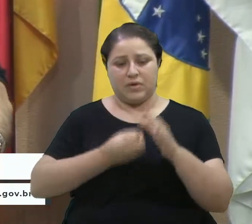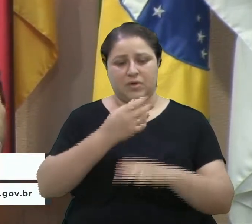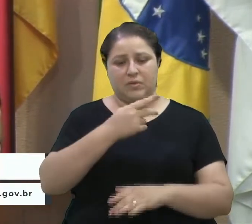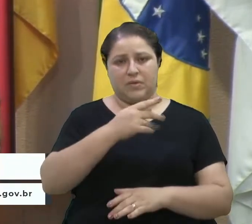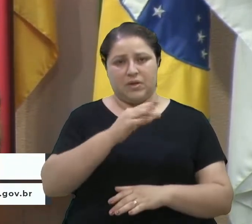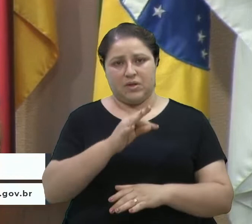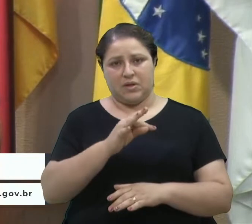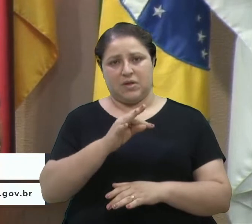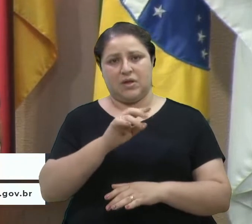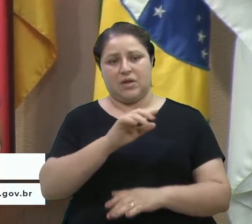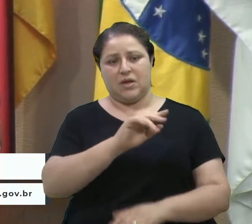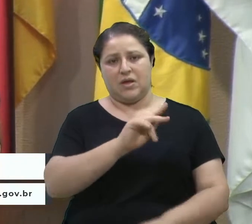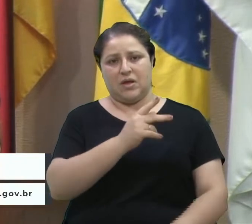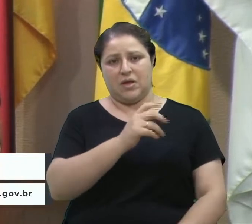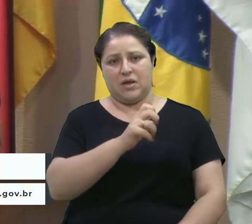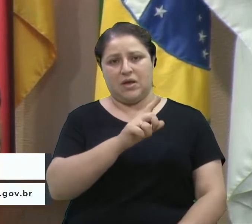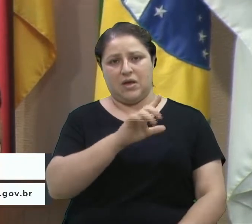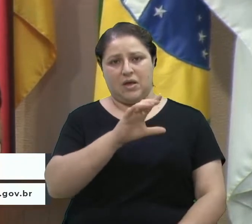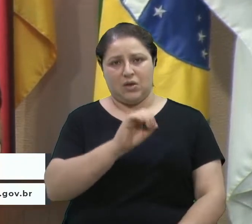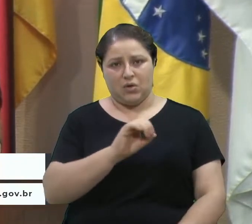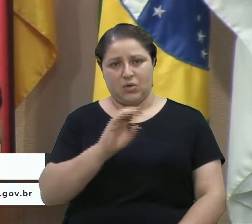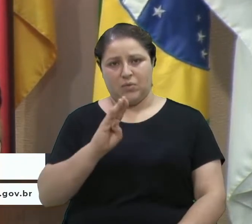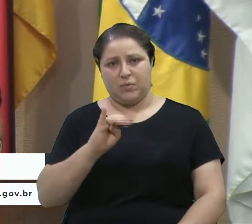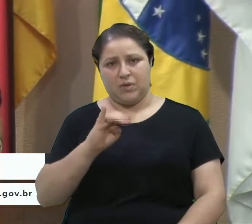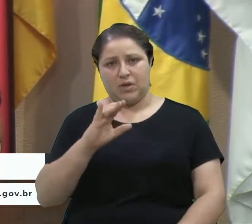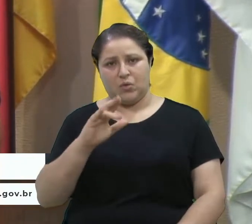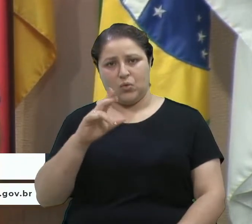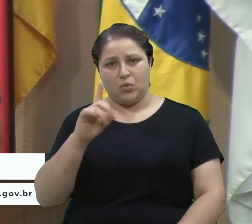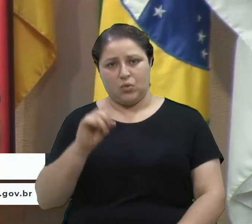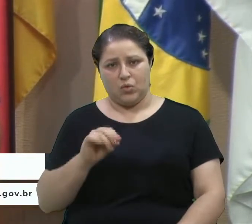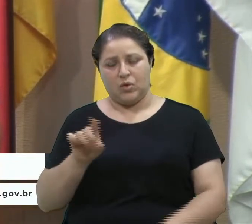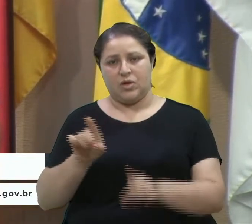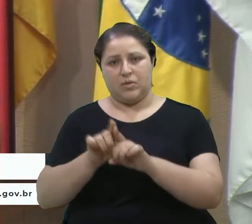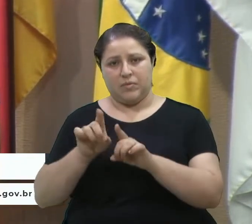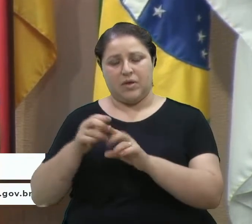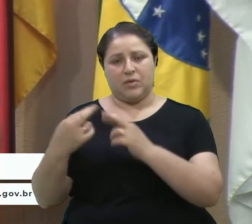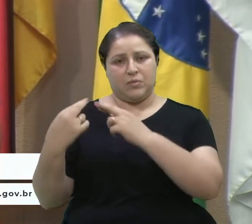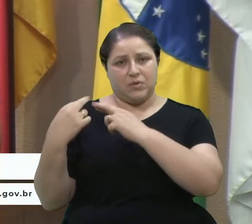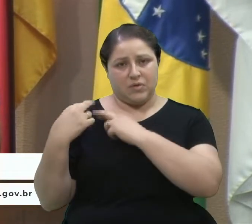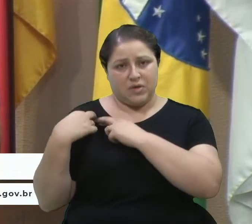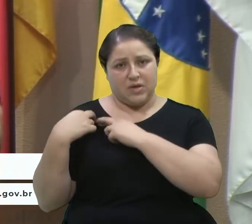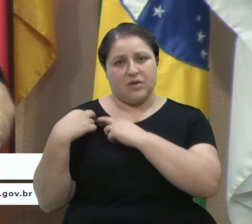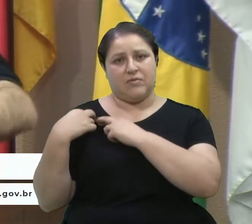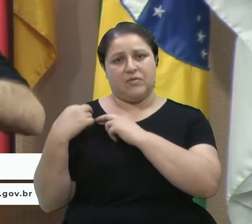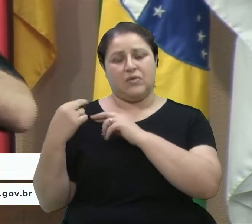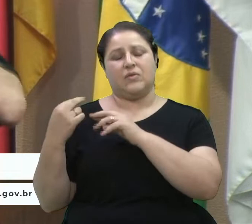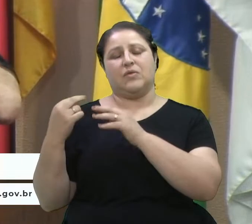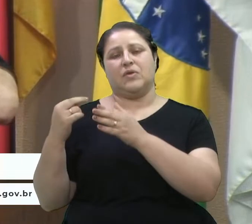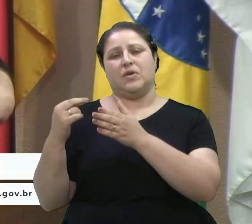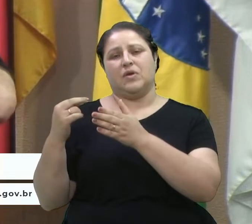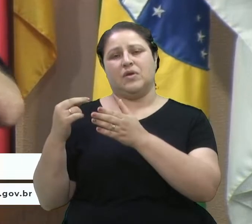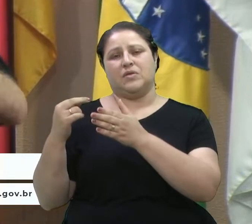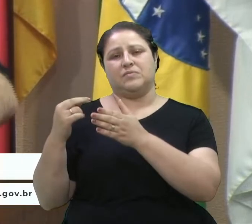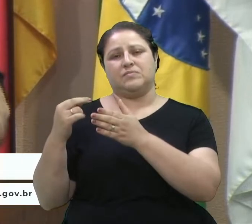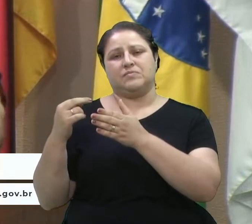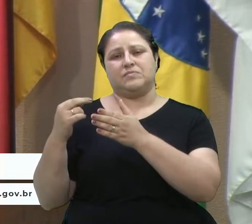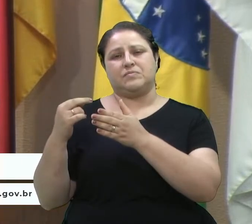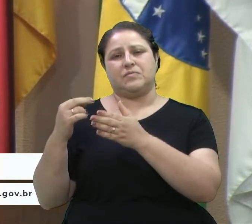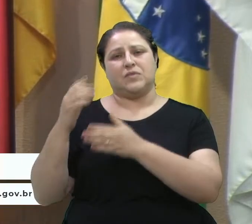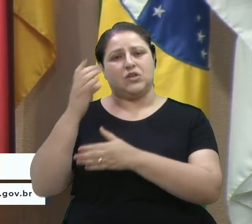impeachment da Dilma. Ele fundou o PT, Marcon. E nesse documentário aparece bastante ele falando o mal que o PT fez para o país.